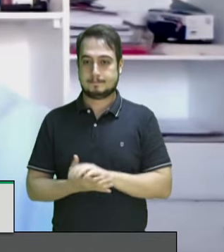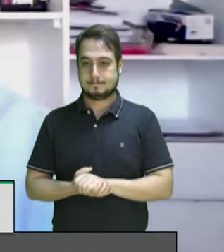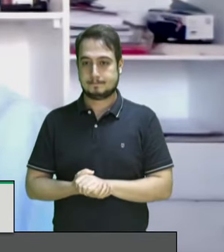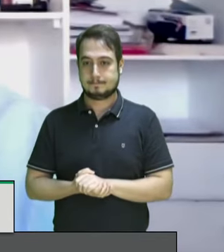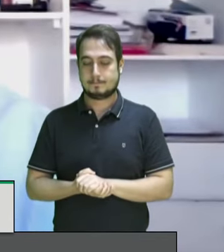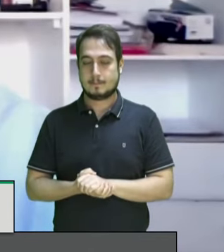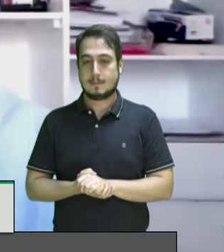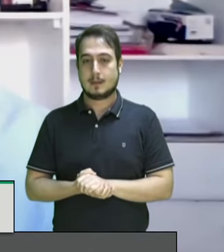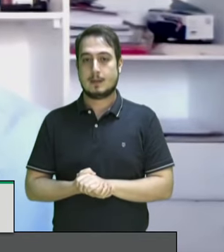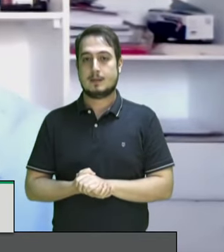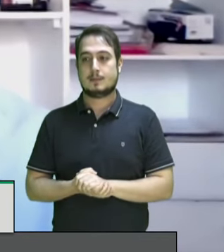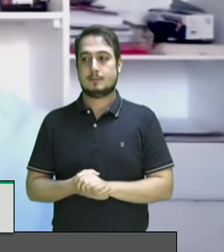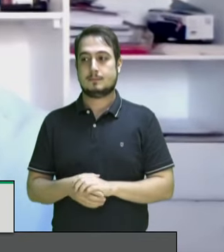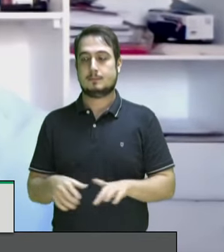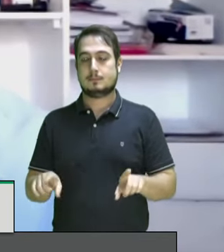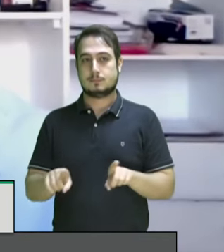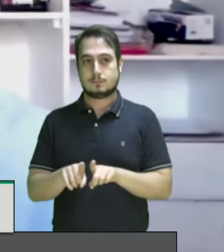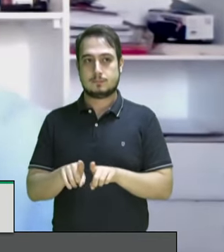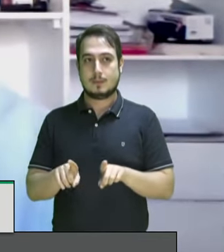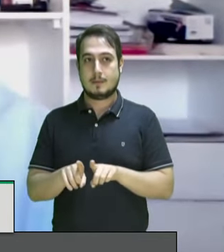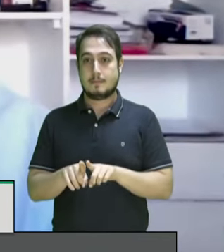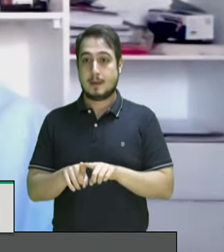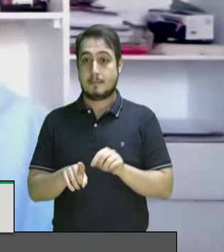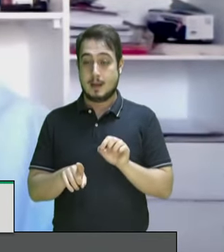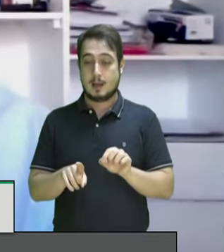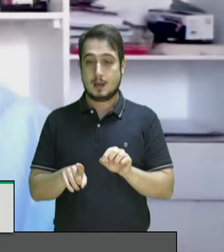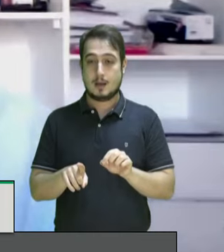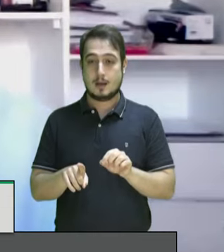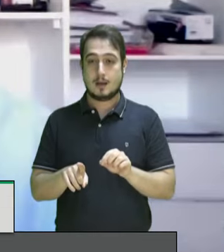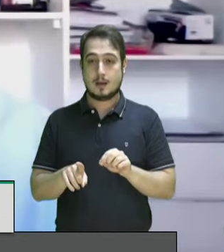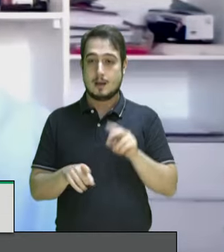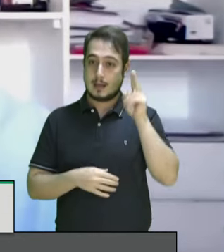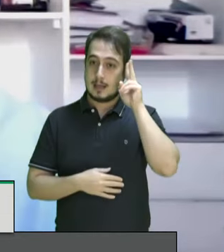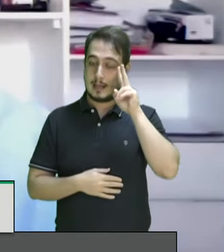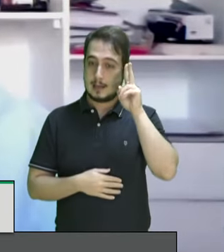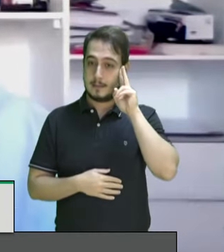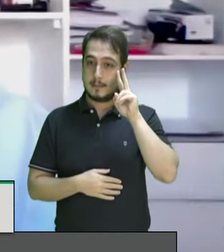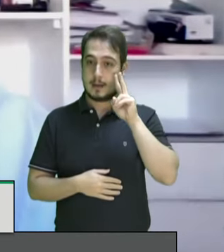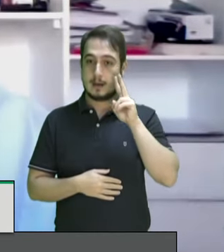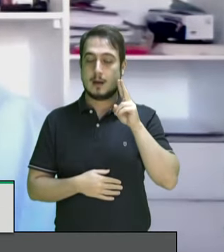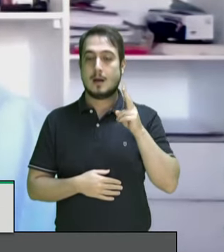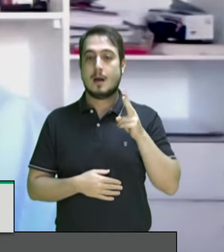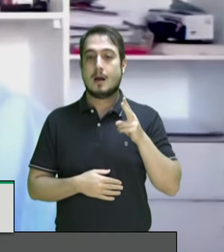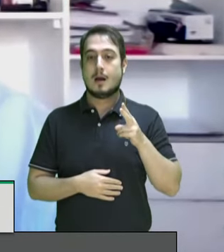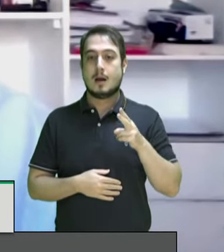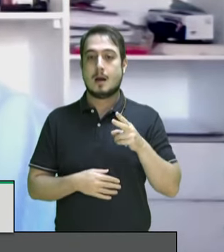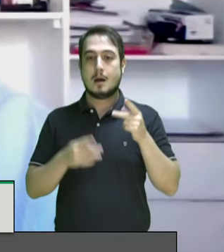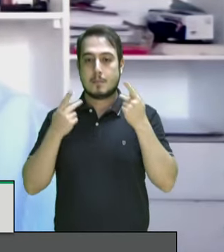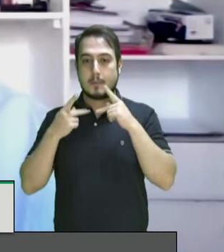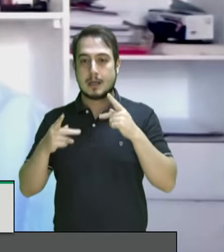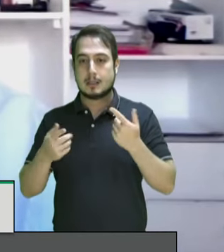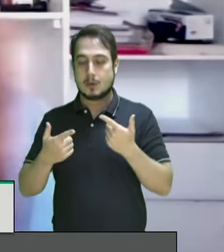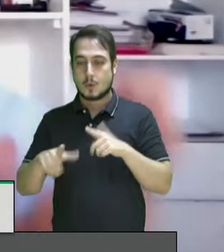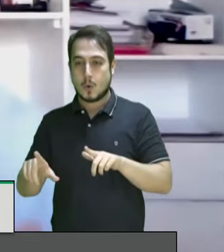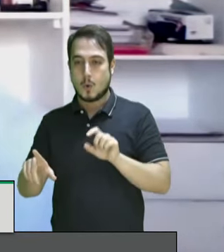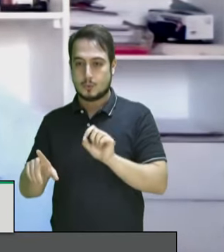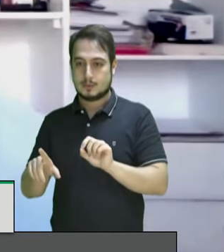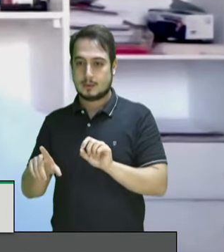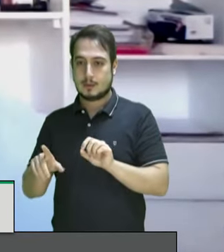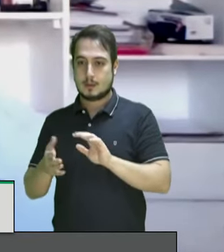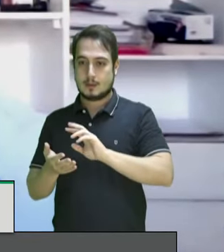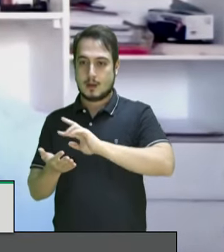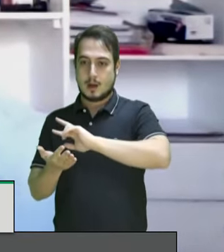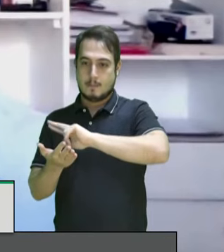Também destacar aqui a campanha contra o racismo, lançada pela Defensoria Pública, e todo o